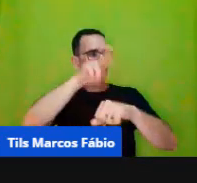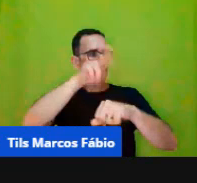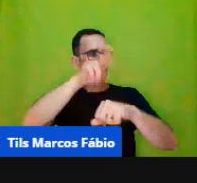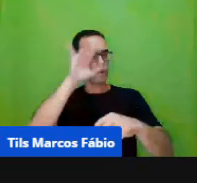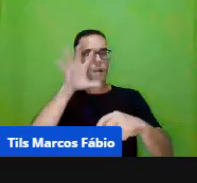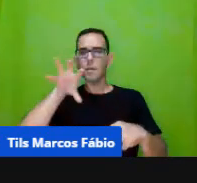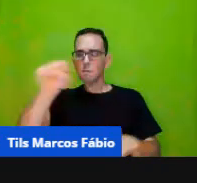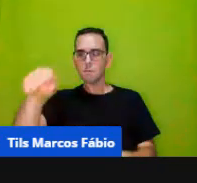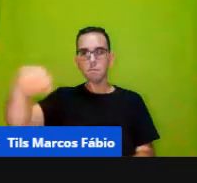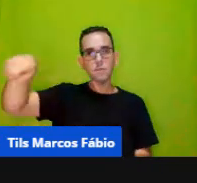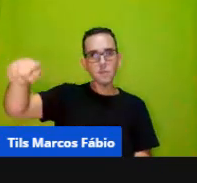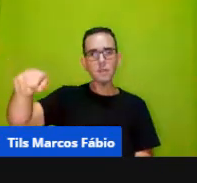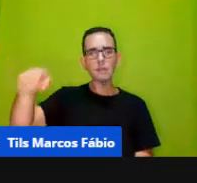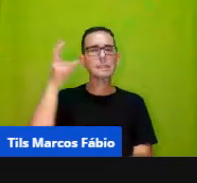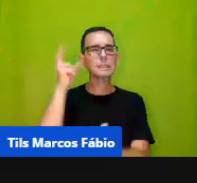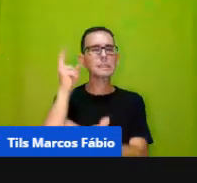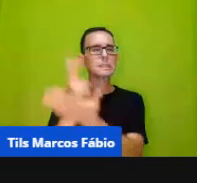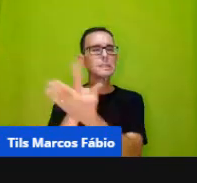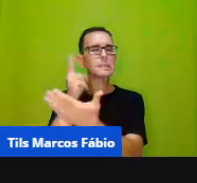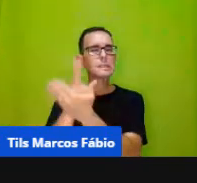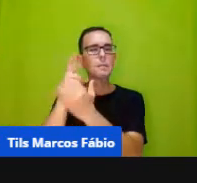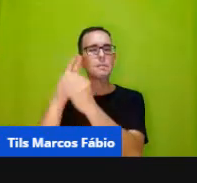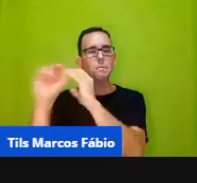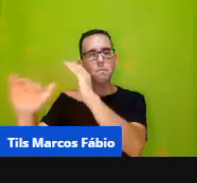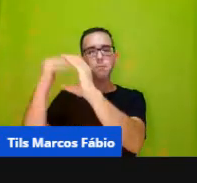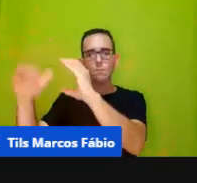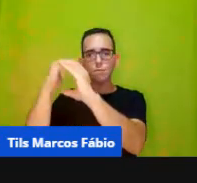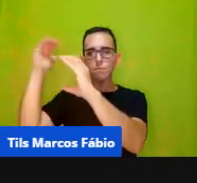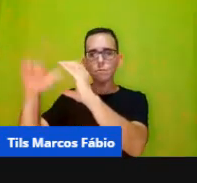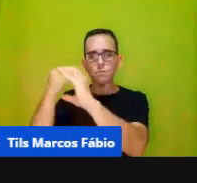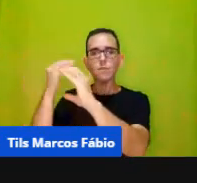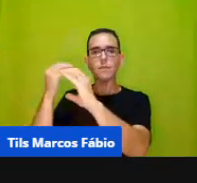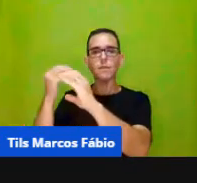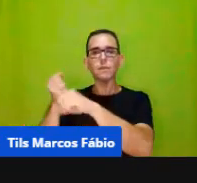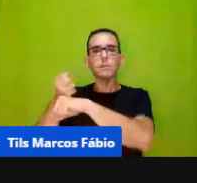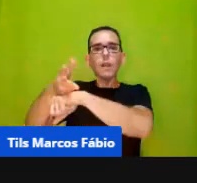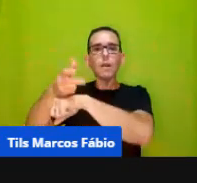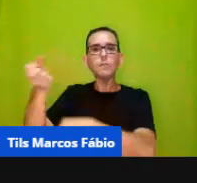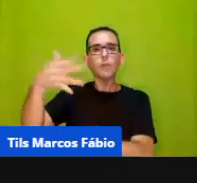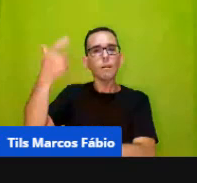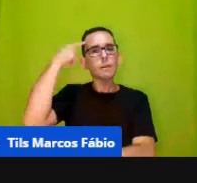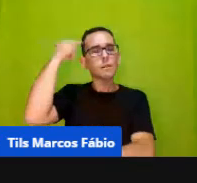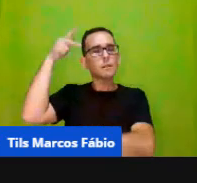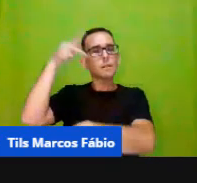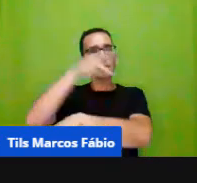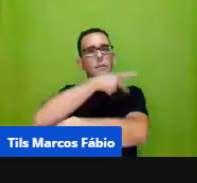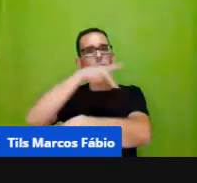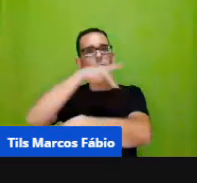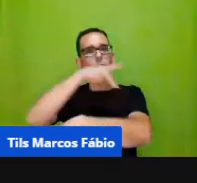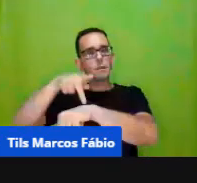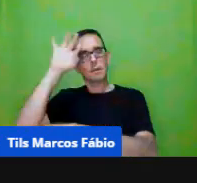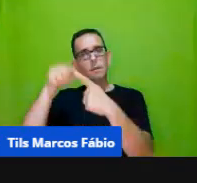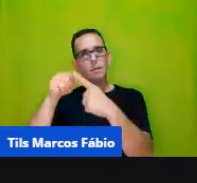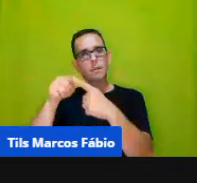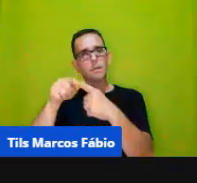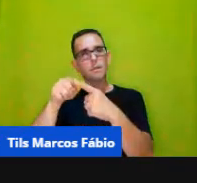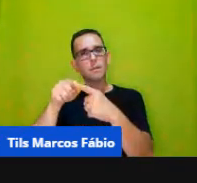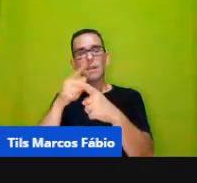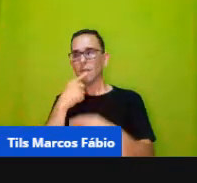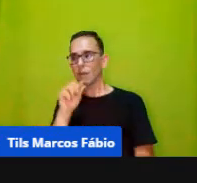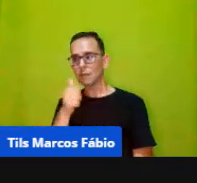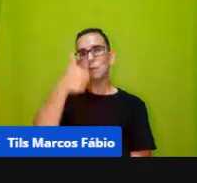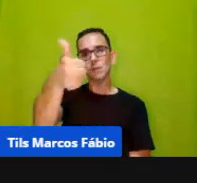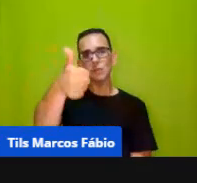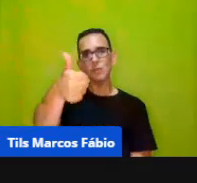sininho para vocês estarem sempre recebendo notificação de novas reflexões postadas e dar curtida no vídeo e a gente espera